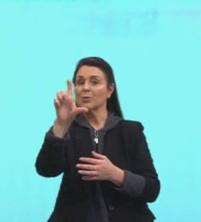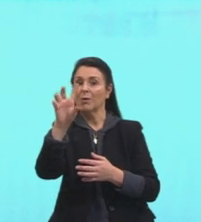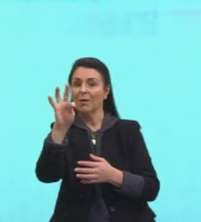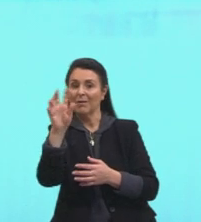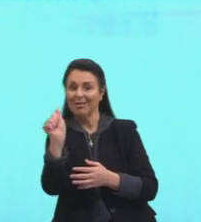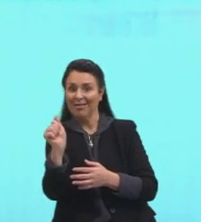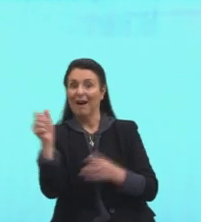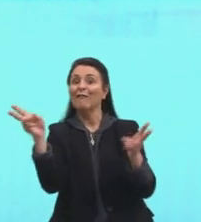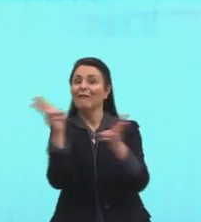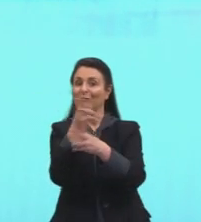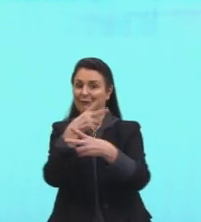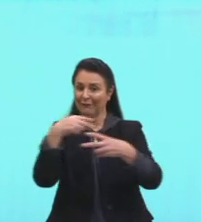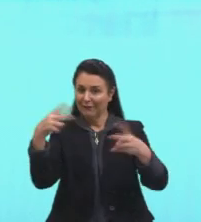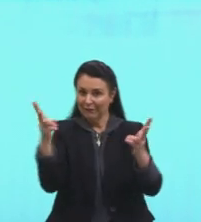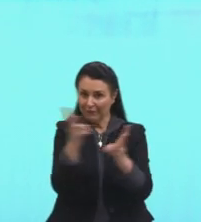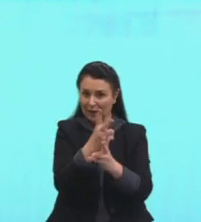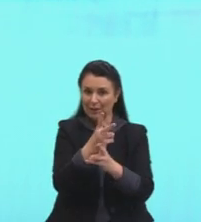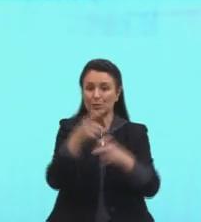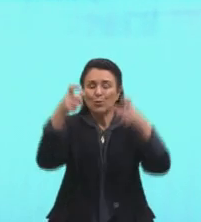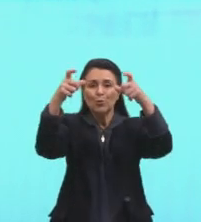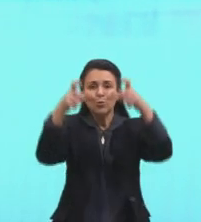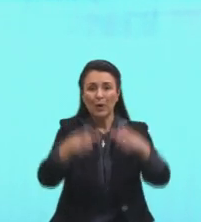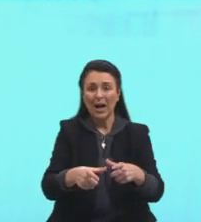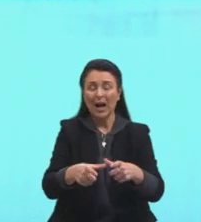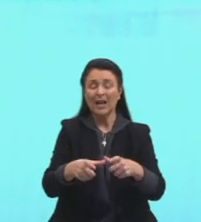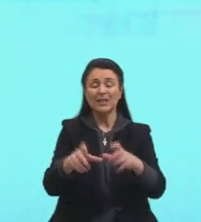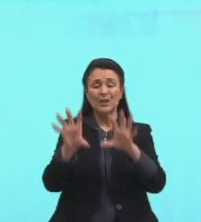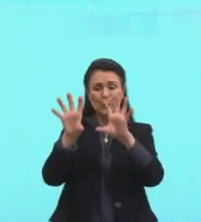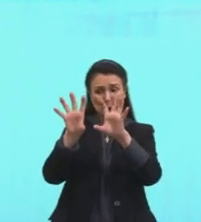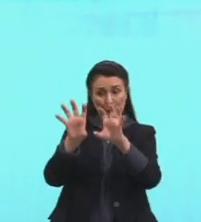semiárido, questões bem perto aí, por exemplo,